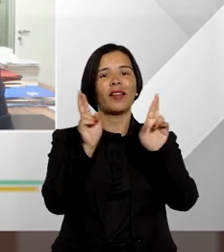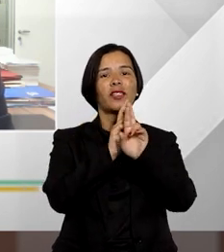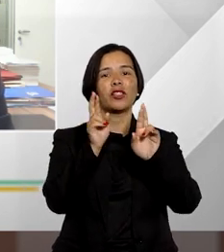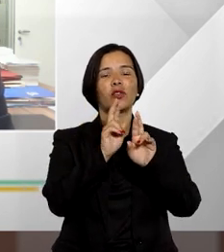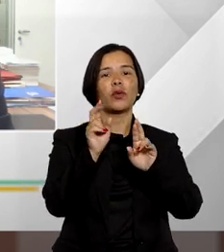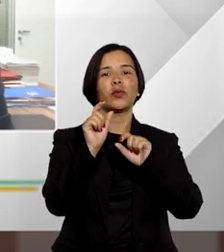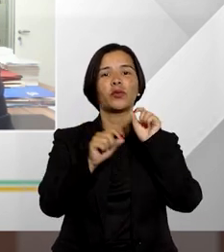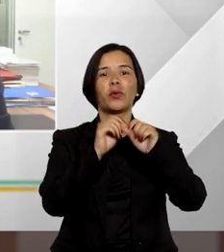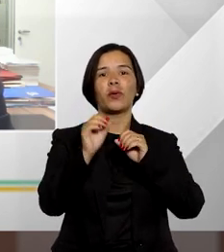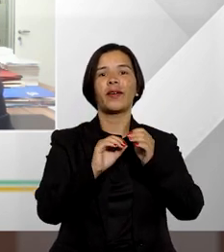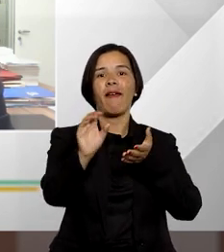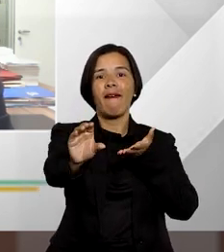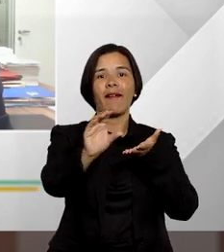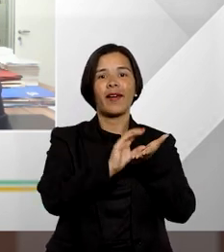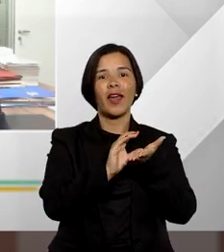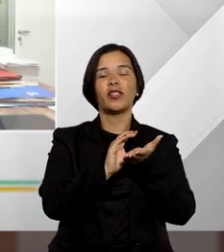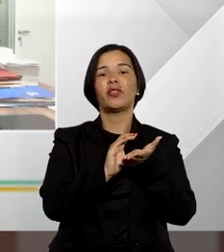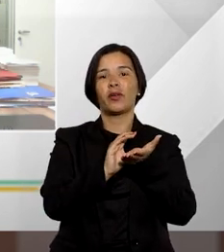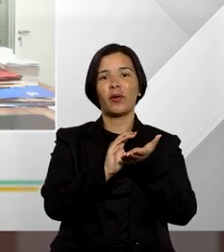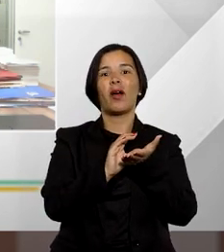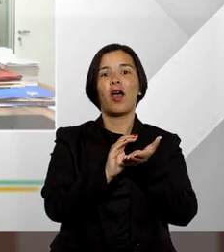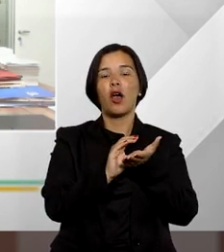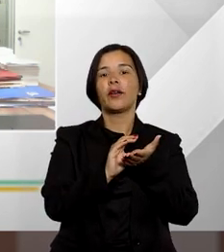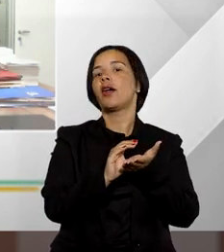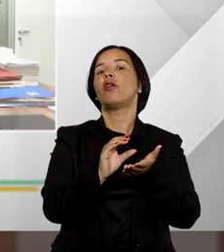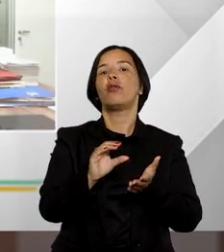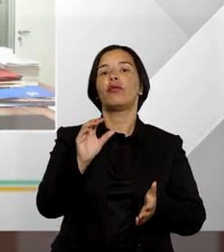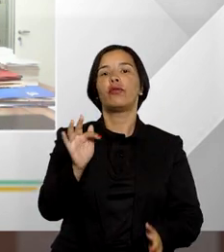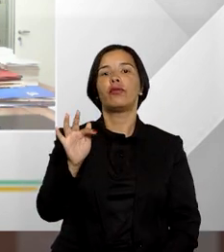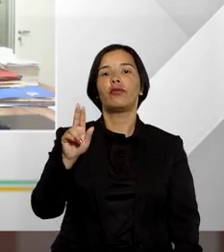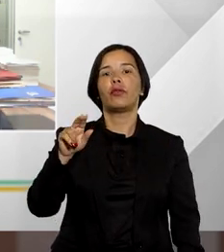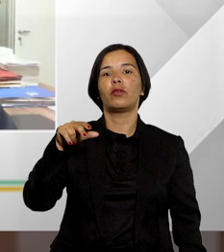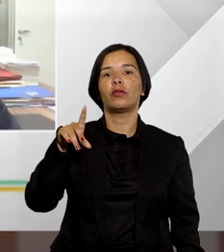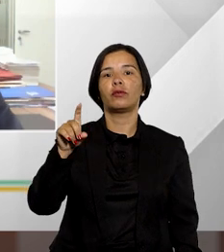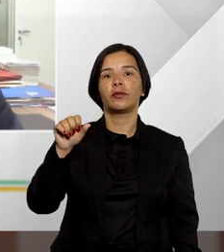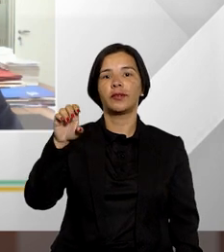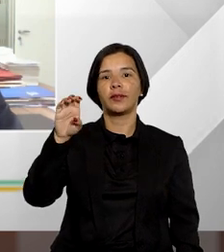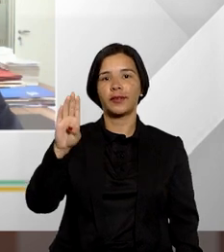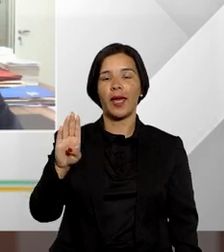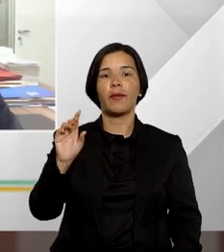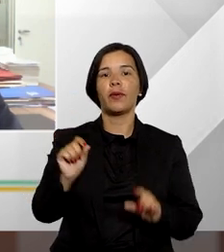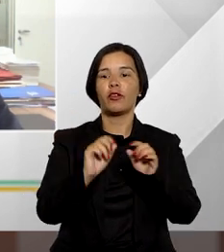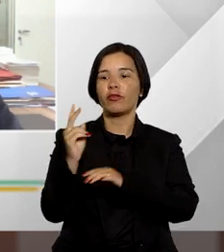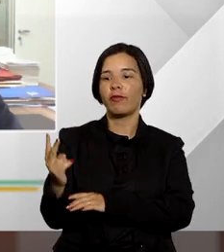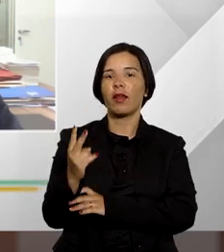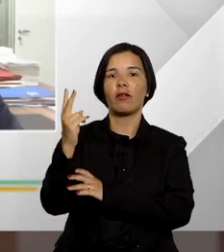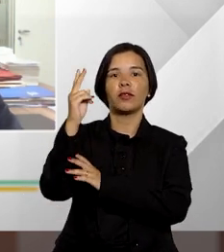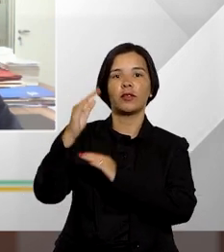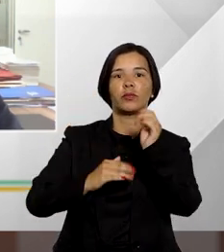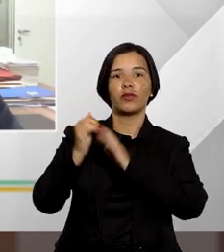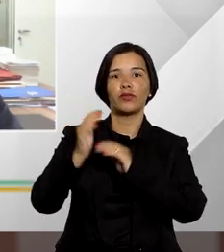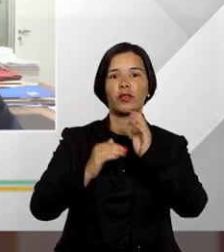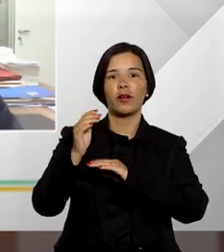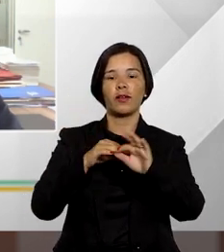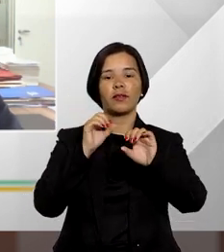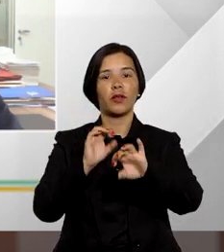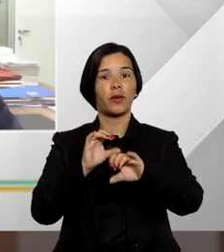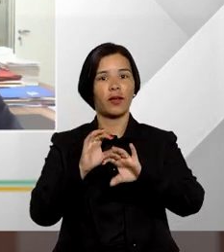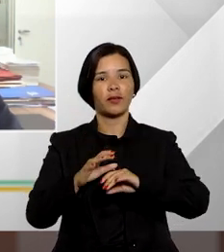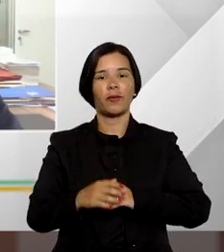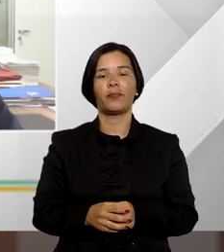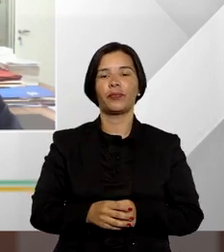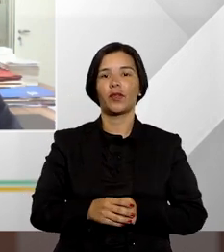a obtenção de créditos do Fundeb que é o Fundo de Manutenção e Desenvolvimento da Educação Básica e de Valorização dos Profissionais da